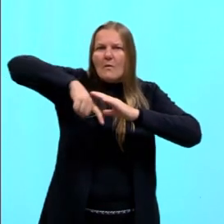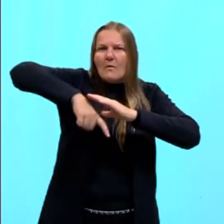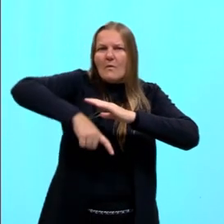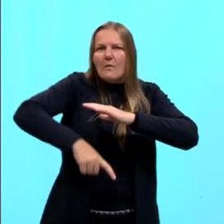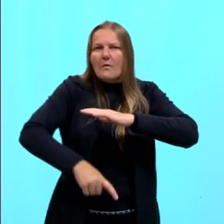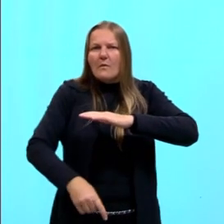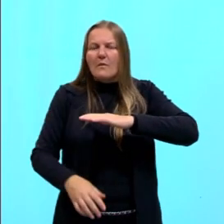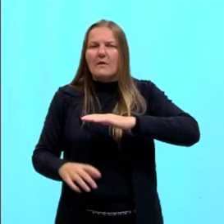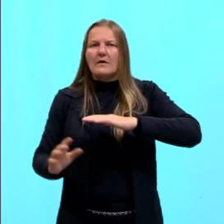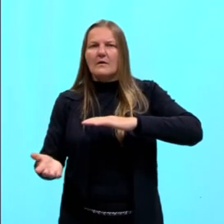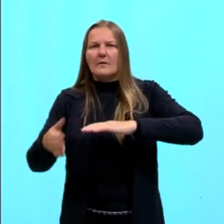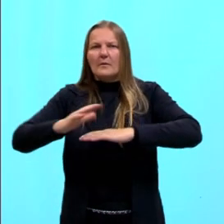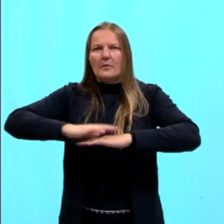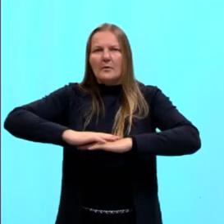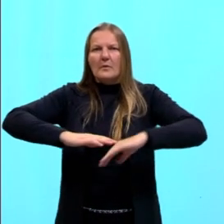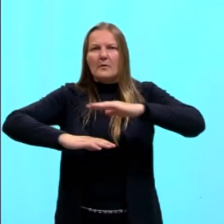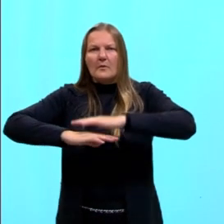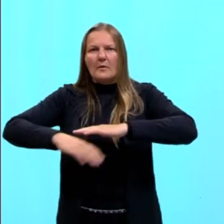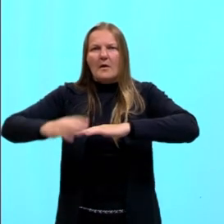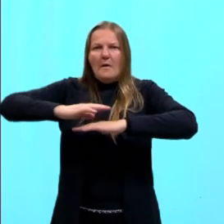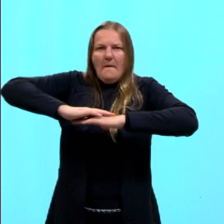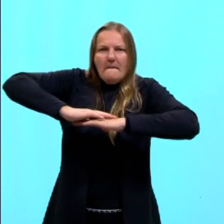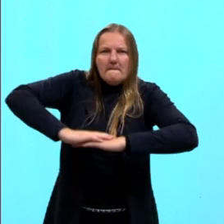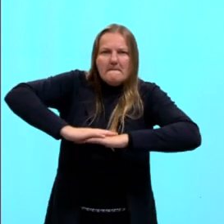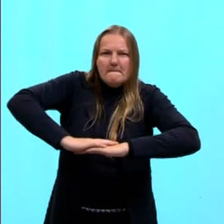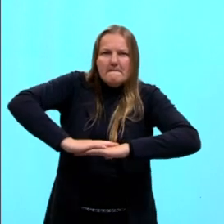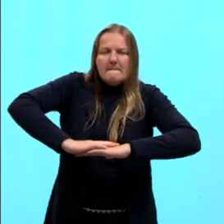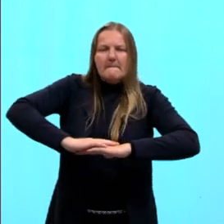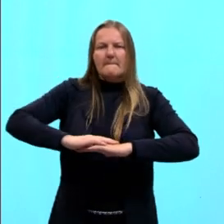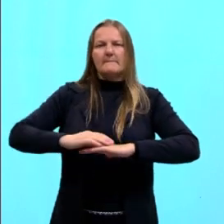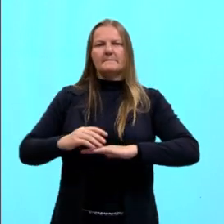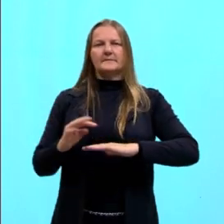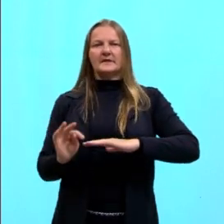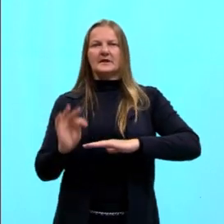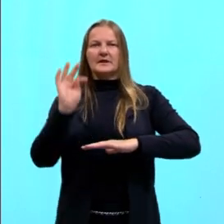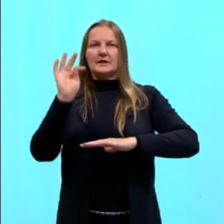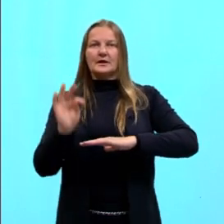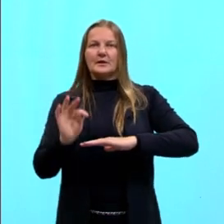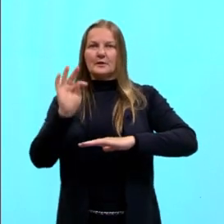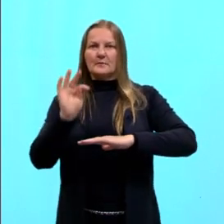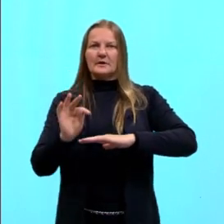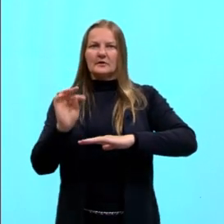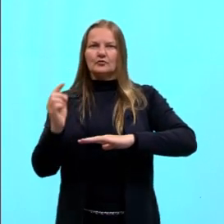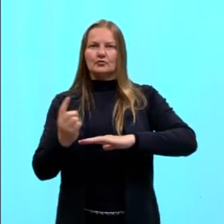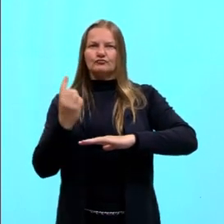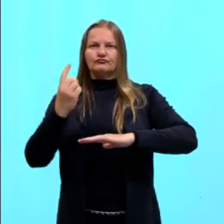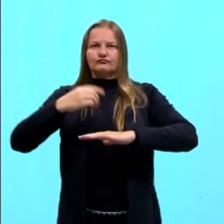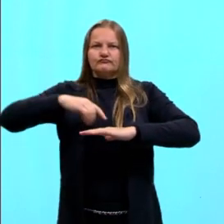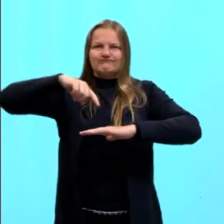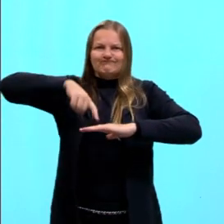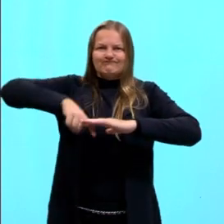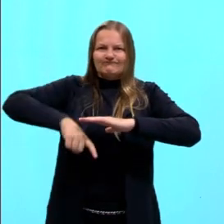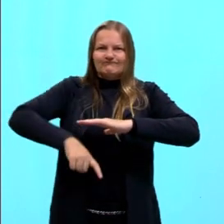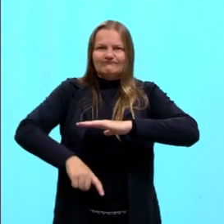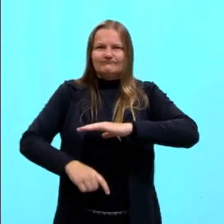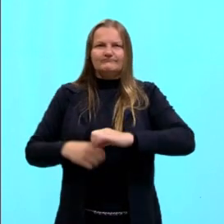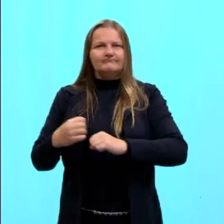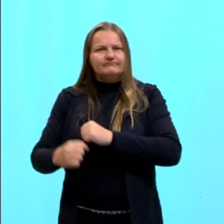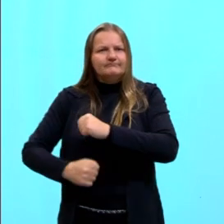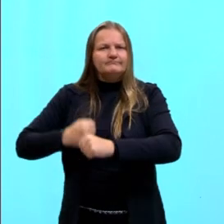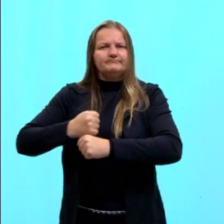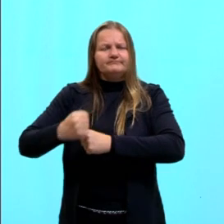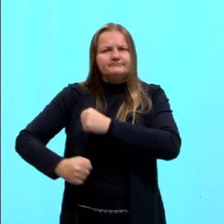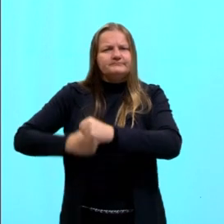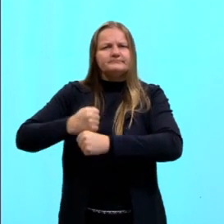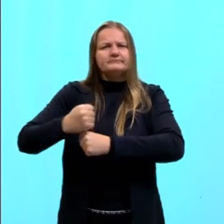né, eles são soterrados, e aí, com pressão e temperatura também elevados, né, aí com muitos anos, né, na